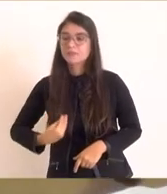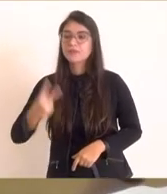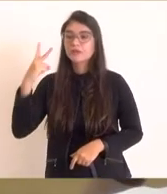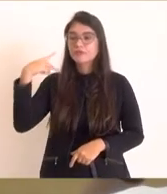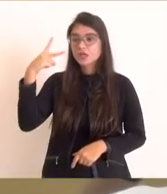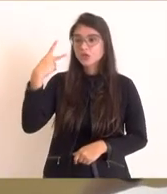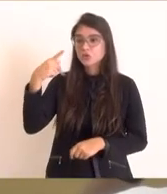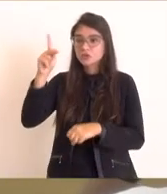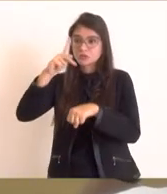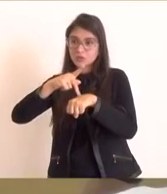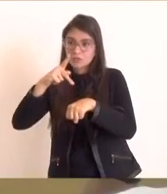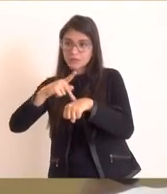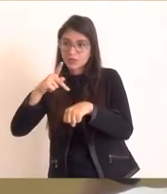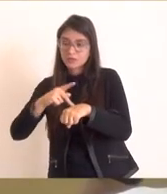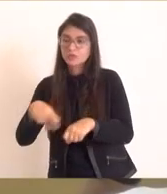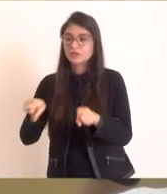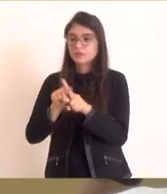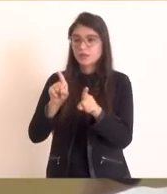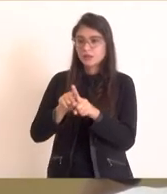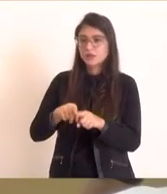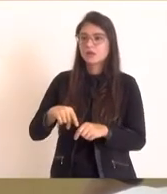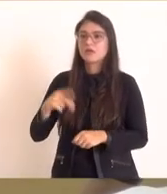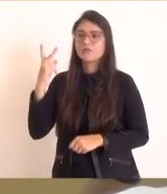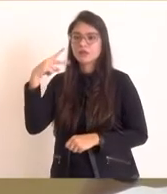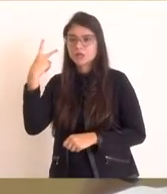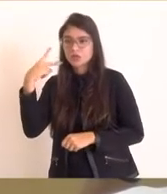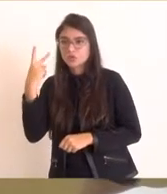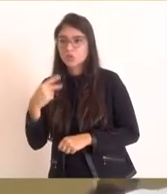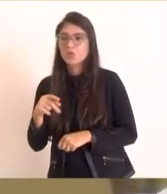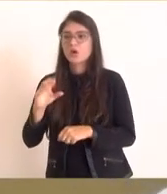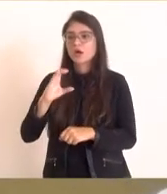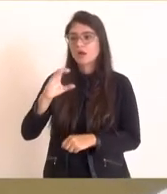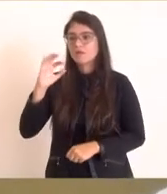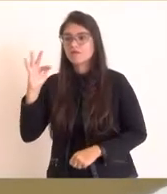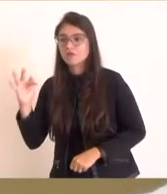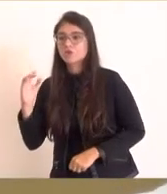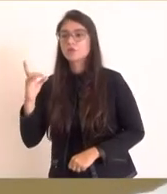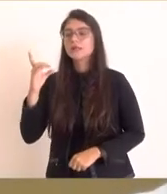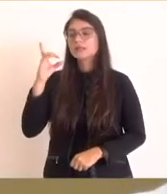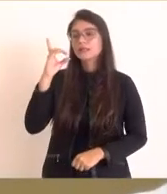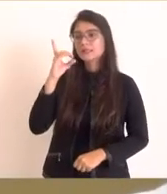Leonardo Mendes, de Cabo Frio, deputado federal doutor Paulo César,